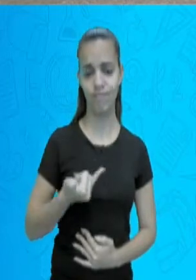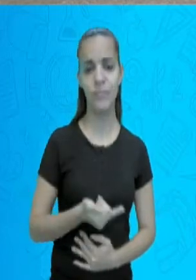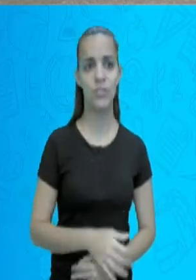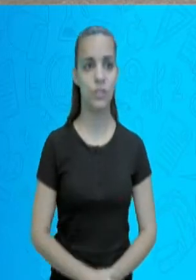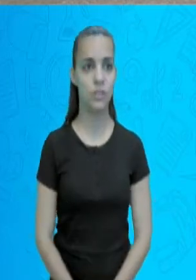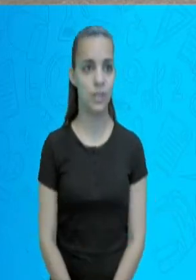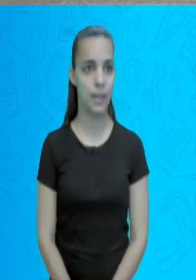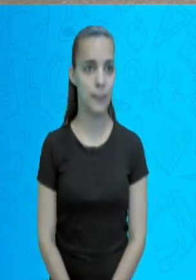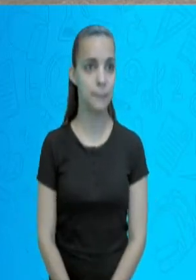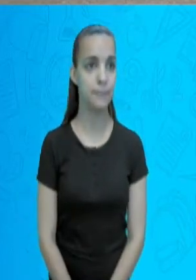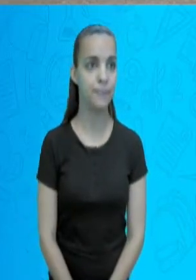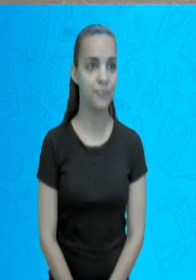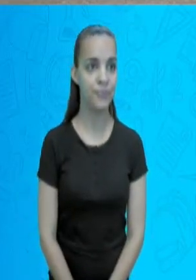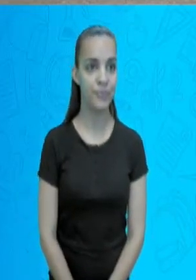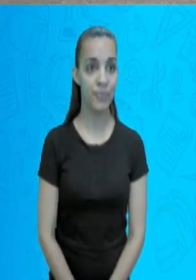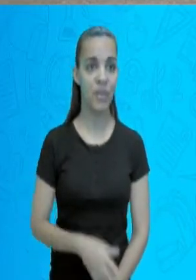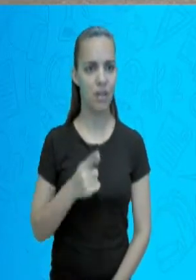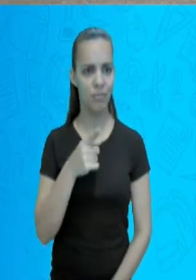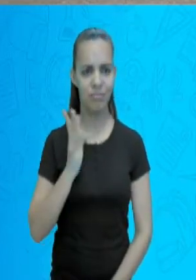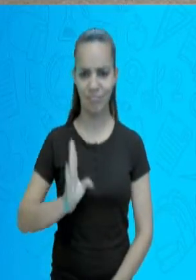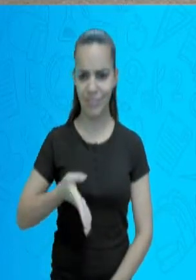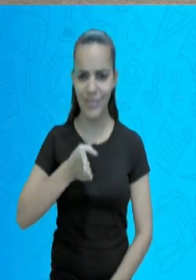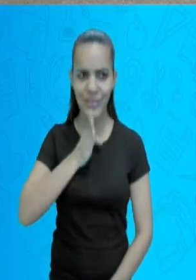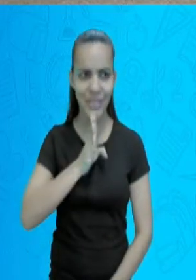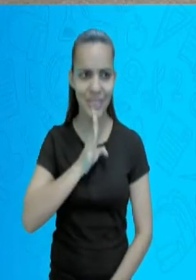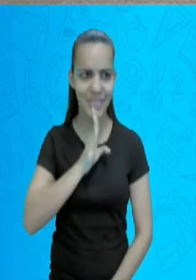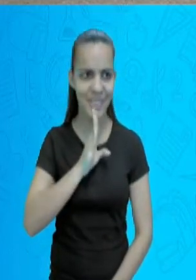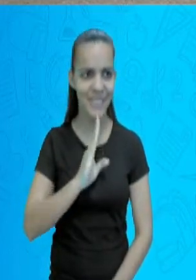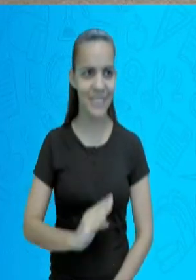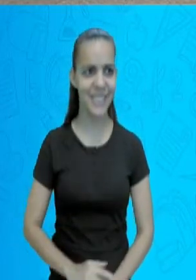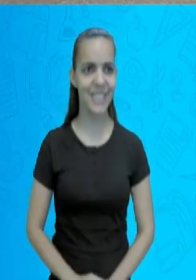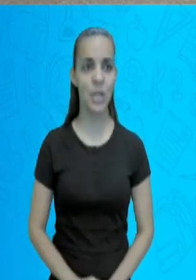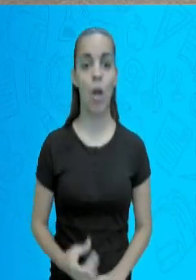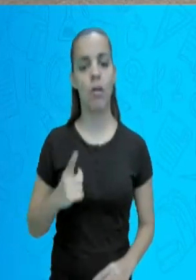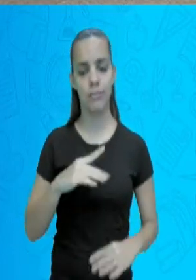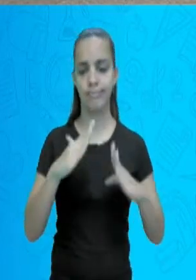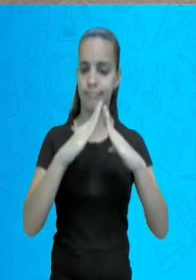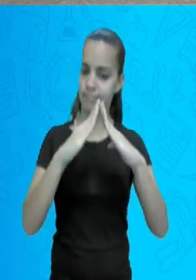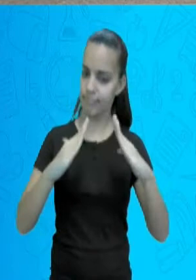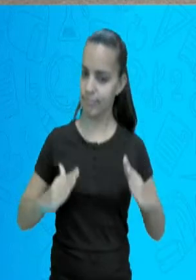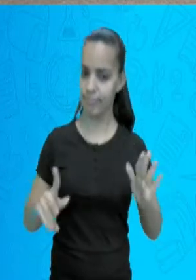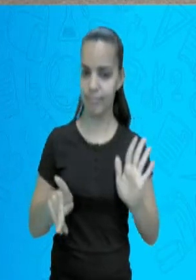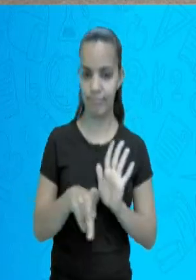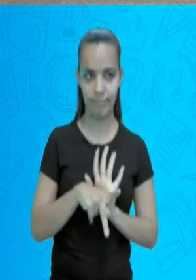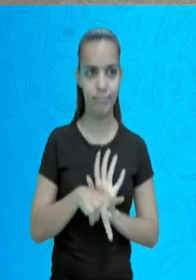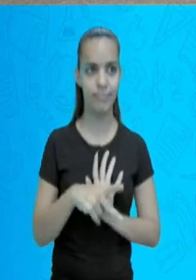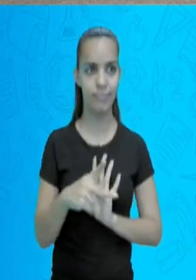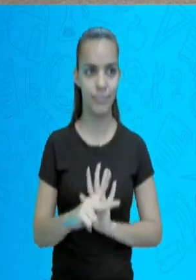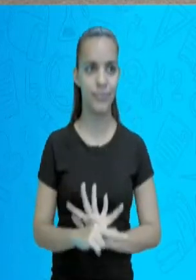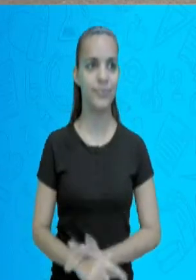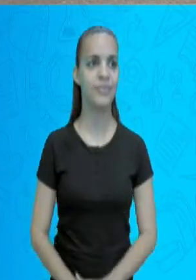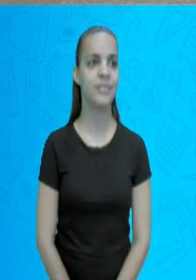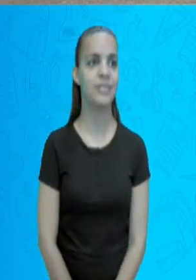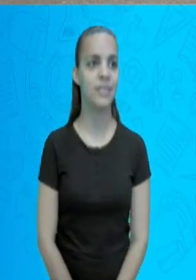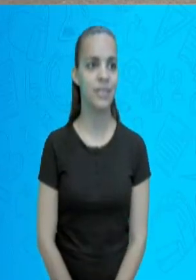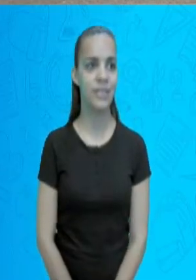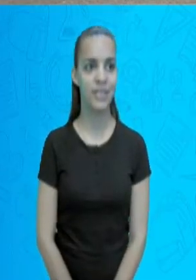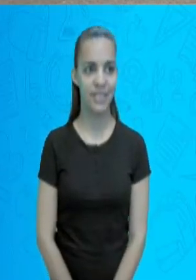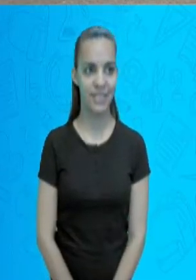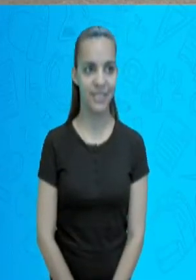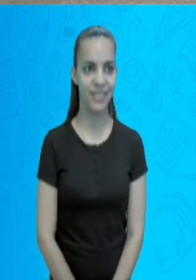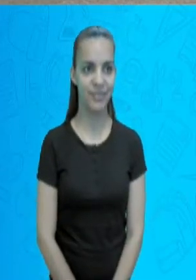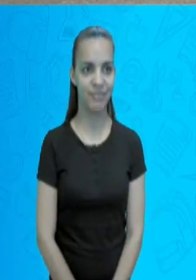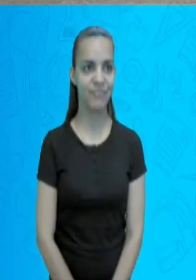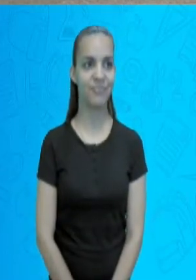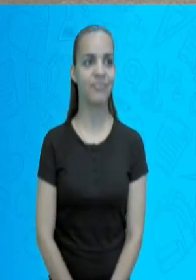Pirâmides, vocês já conhecem. Aí já tem um formato, né? O Egito nos deu isso